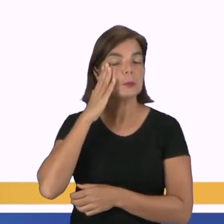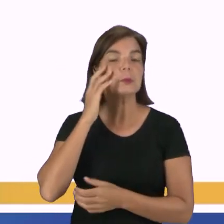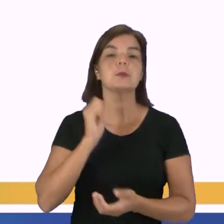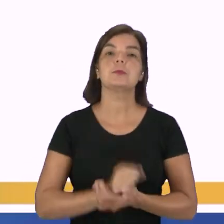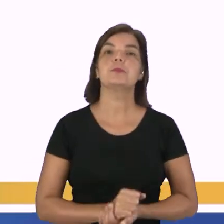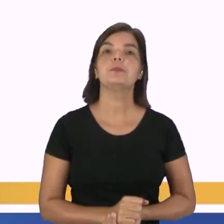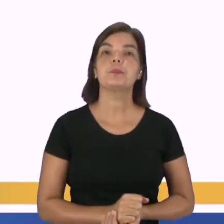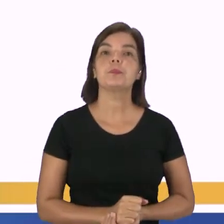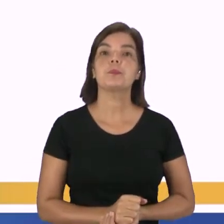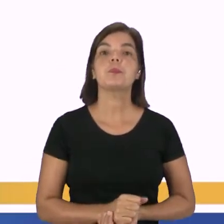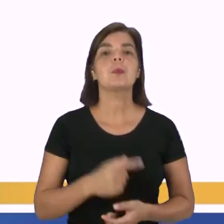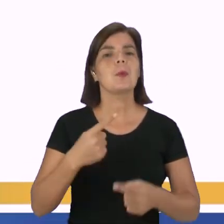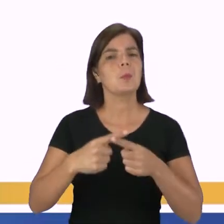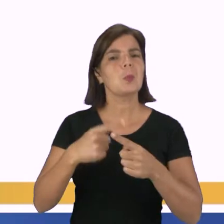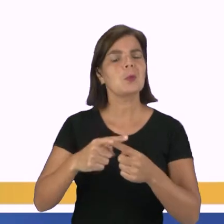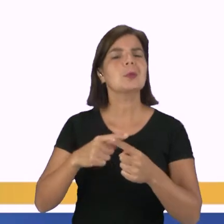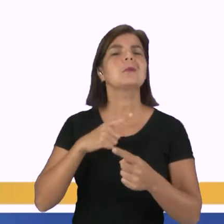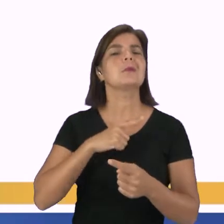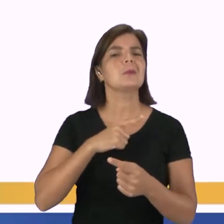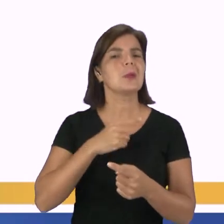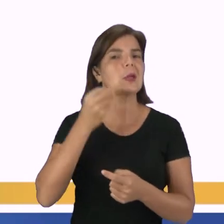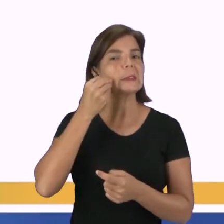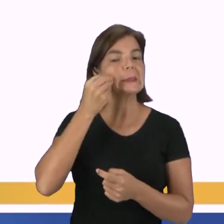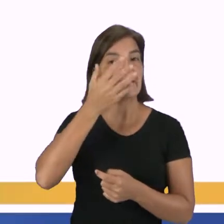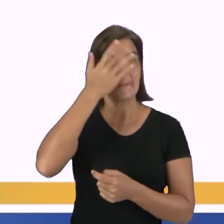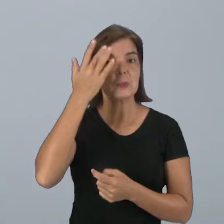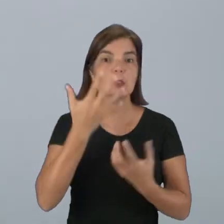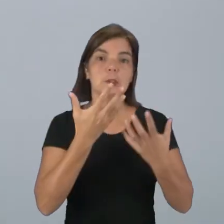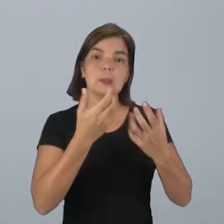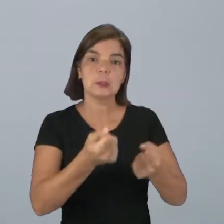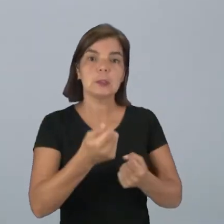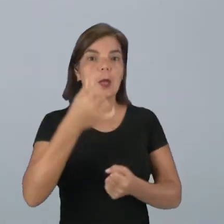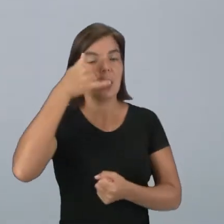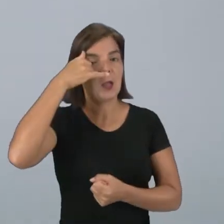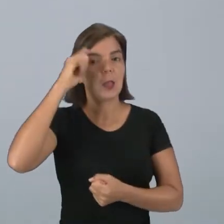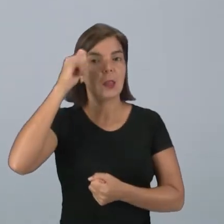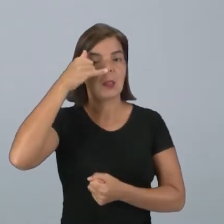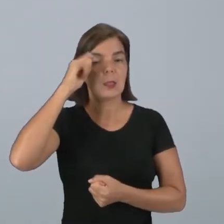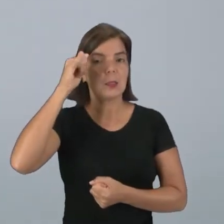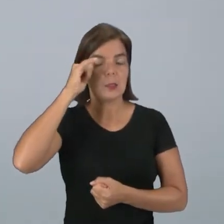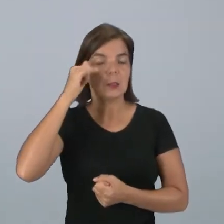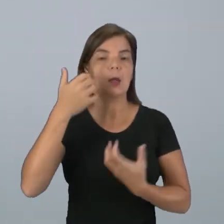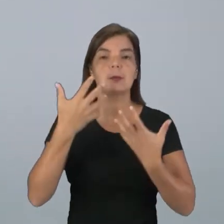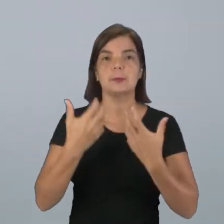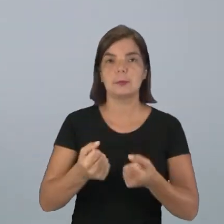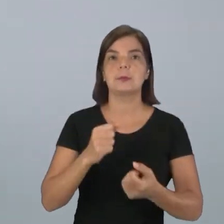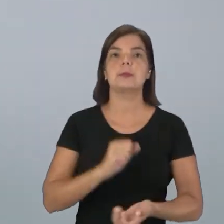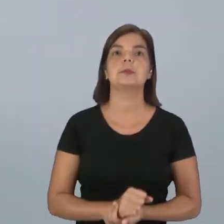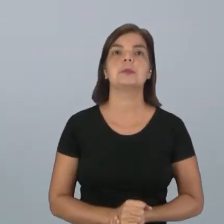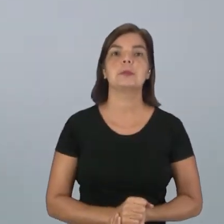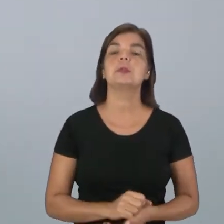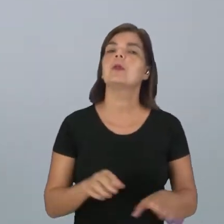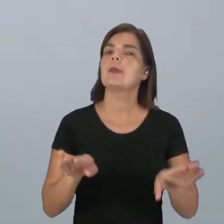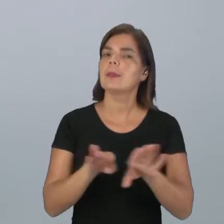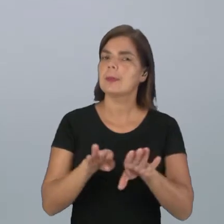argumentativa, porque vai tentar convencer o outro da ideia defendida. O debate, a